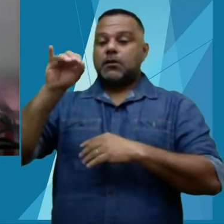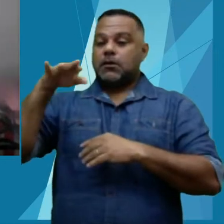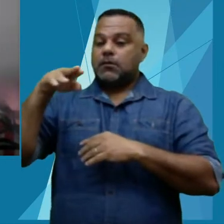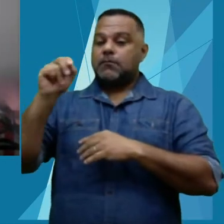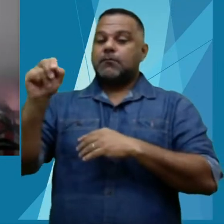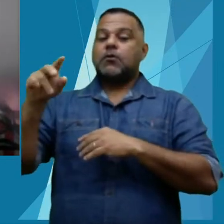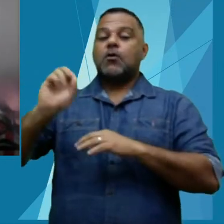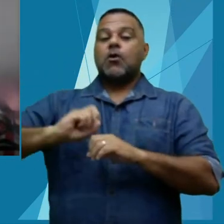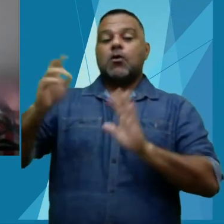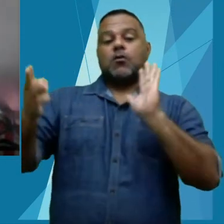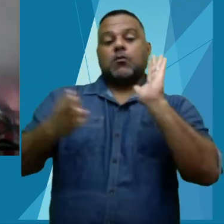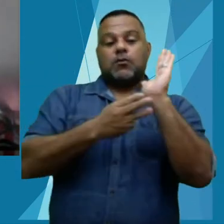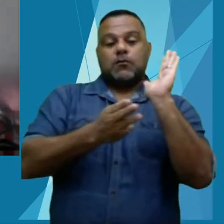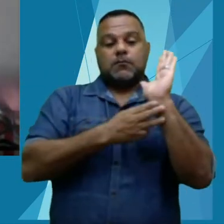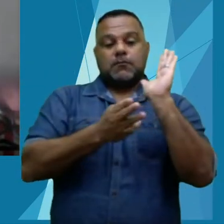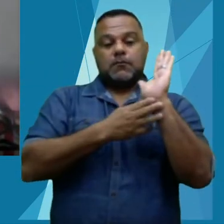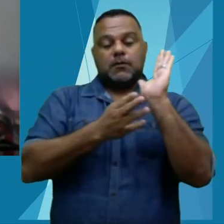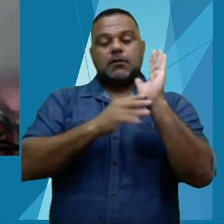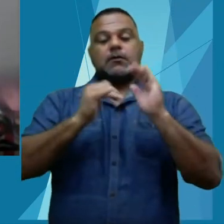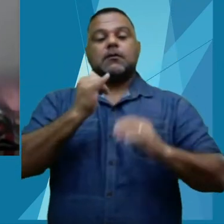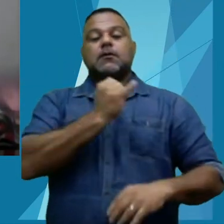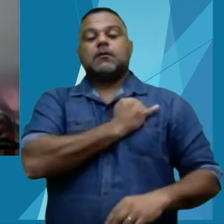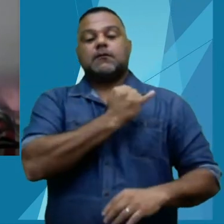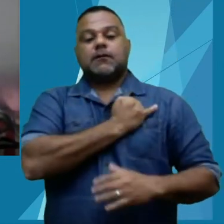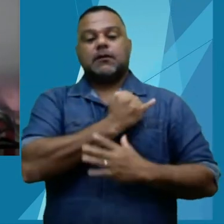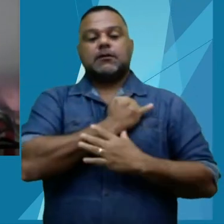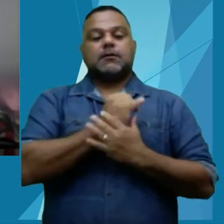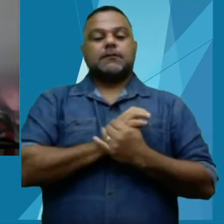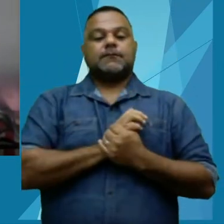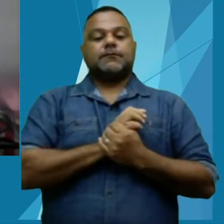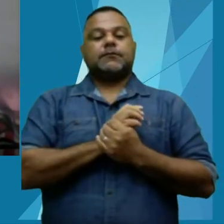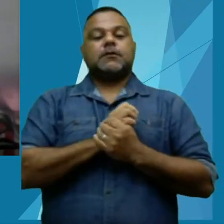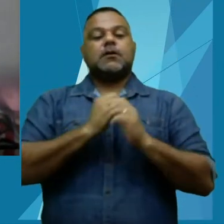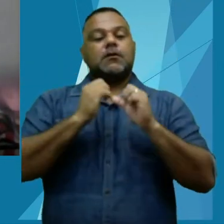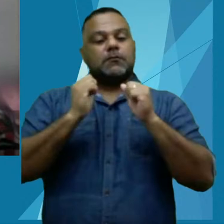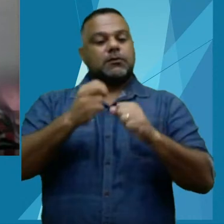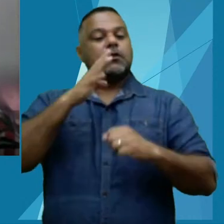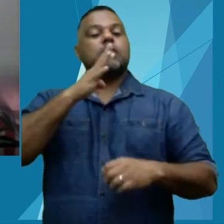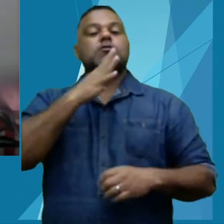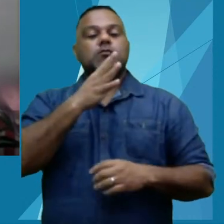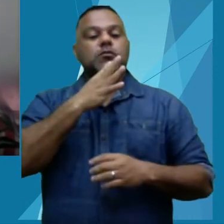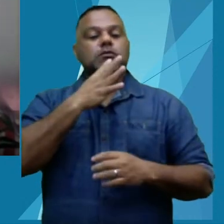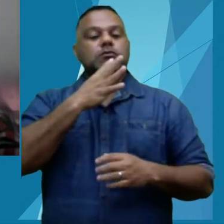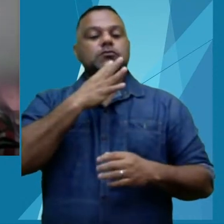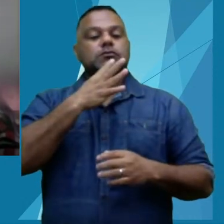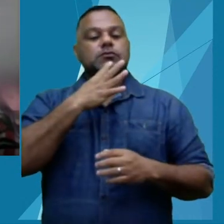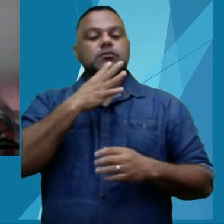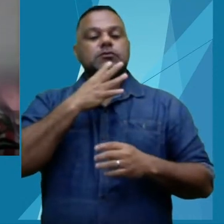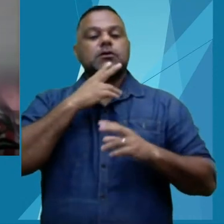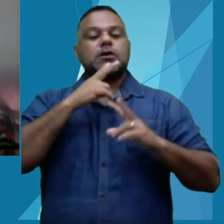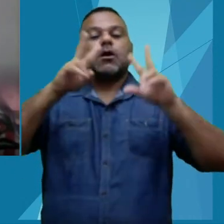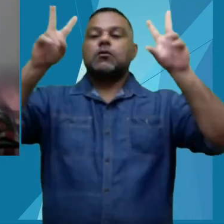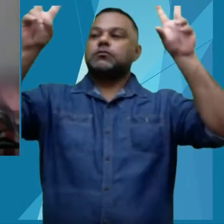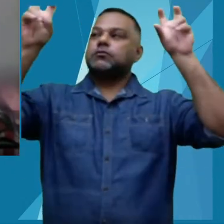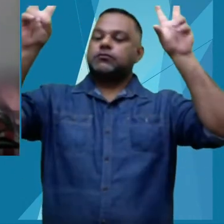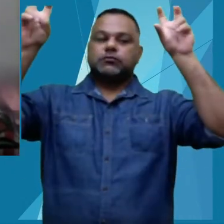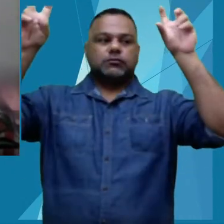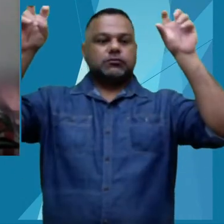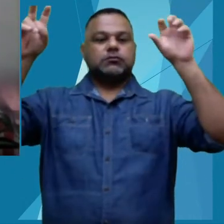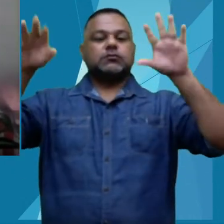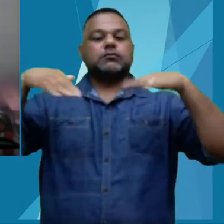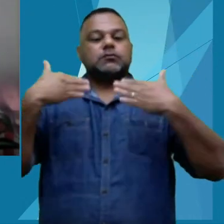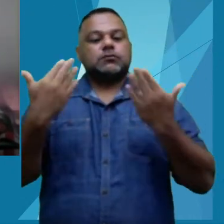edfac.edu.br. E aí poderão ter o conhecimento dos títulos dos artigos que